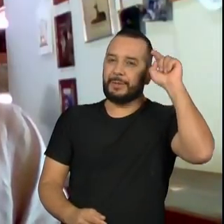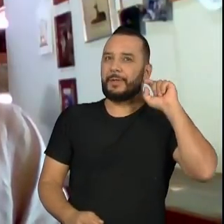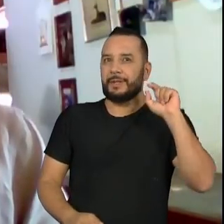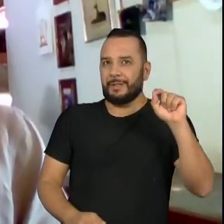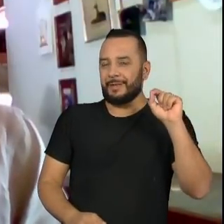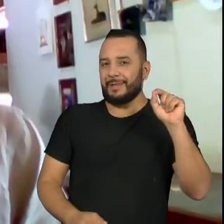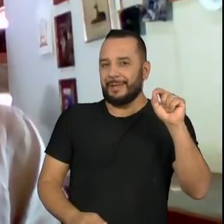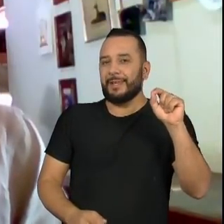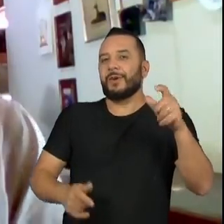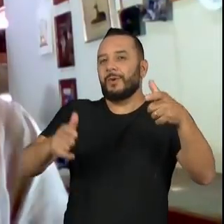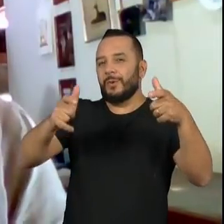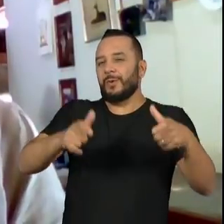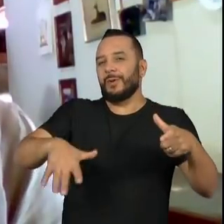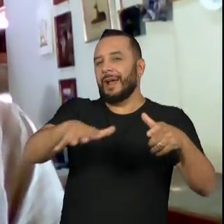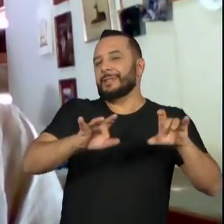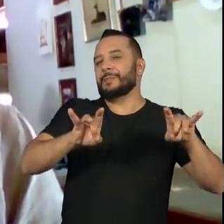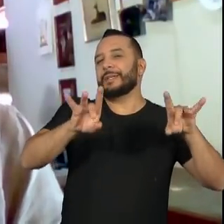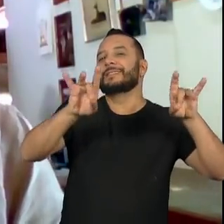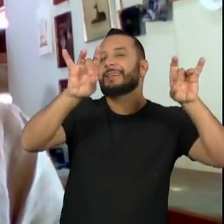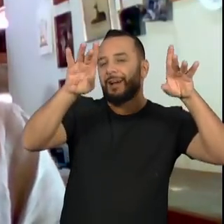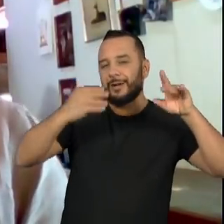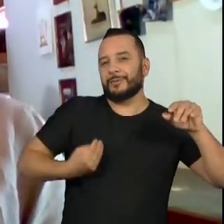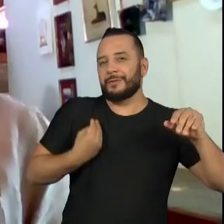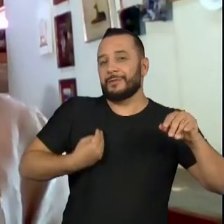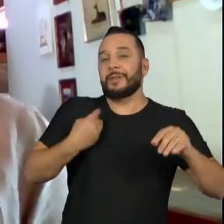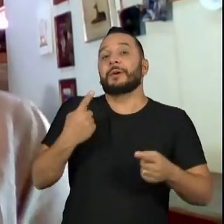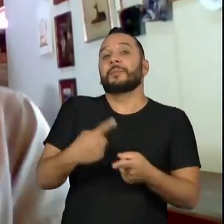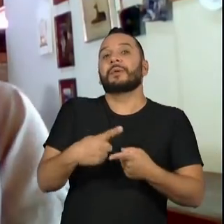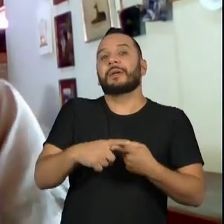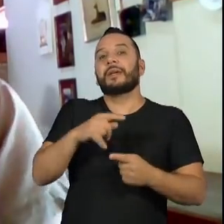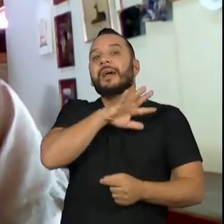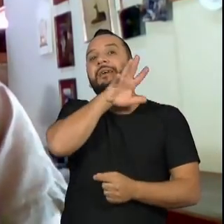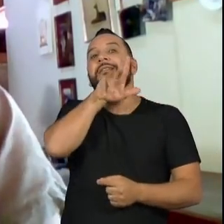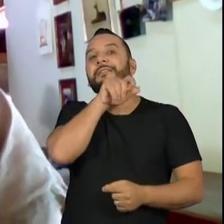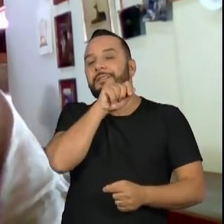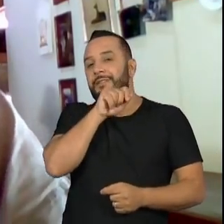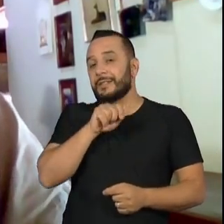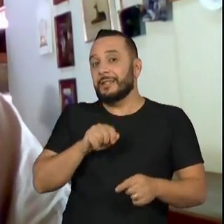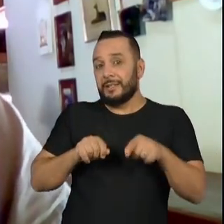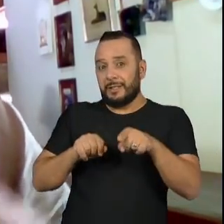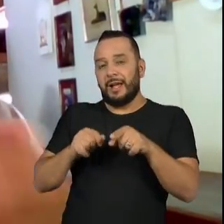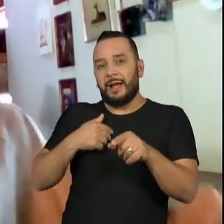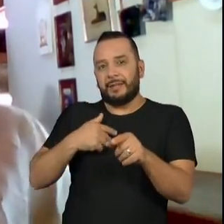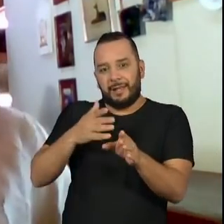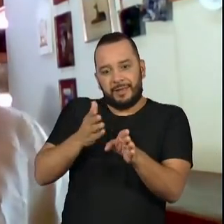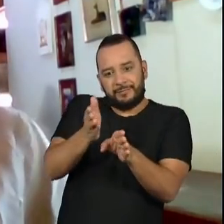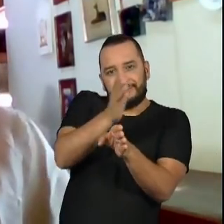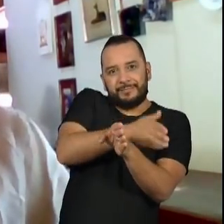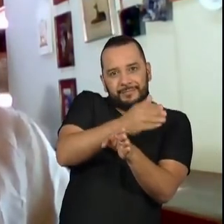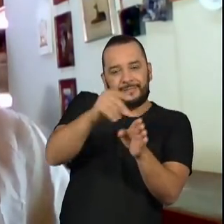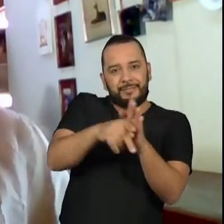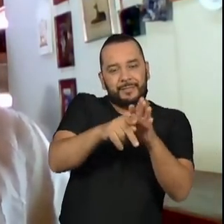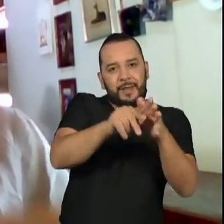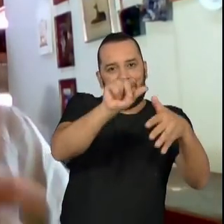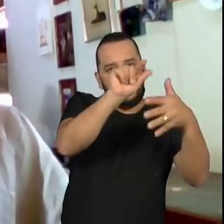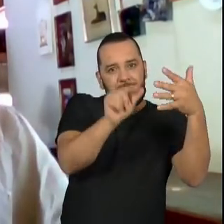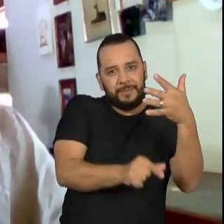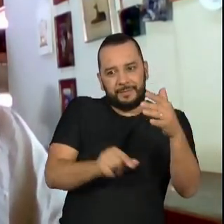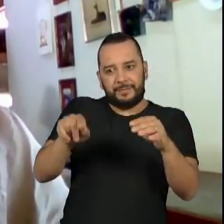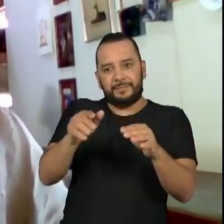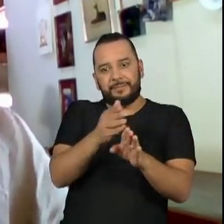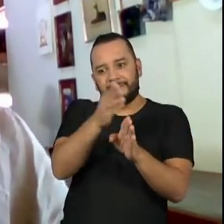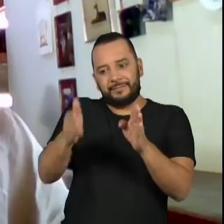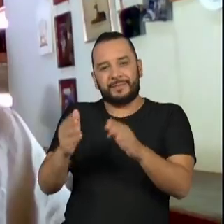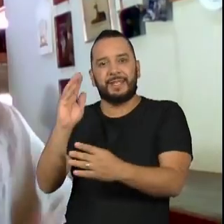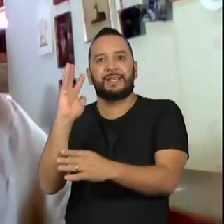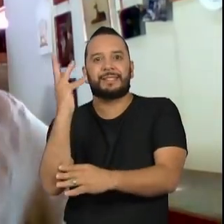ambiente ainda mais especial, porque ela é considerada uma zona ecótone entre Cerrado e Mata Atlântica. A gente está no domínio